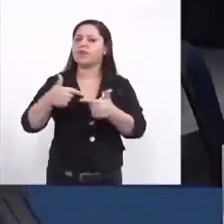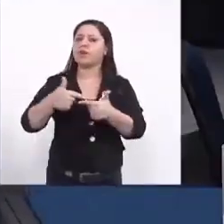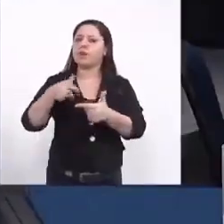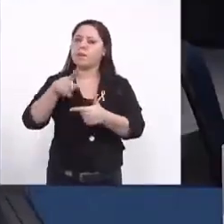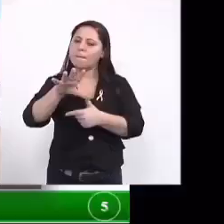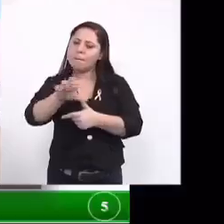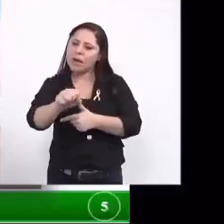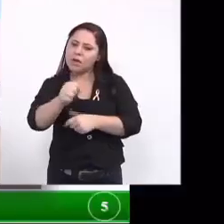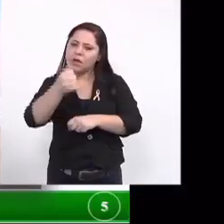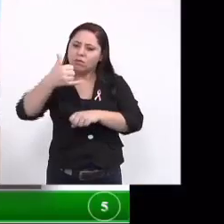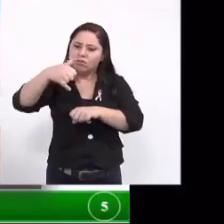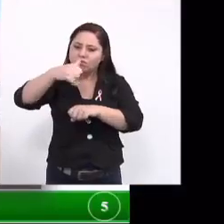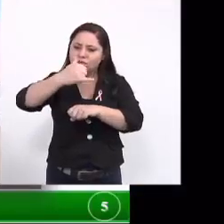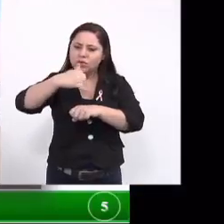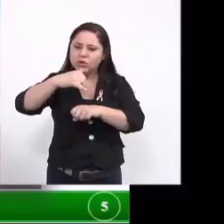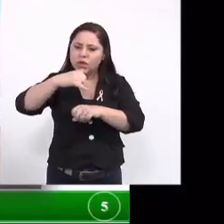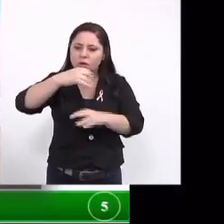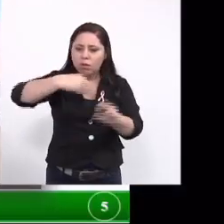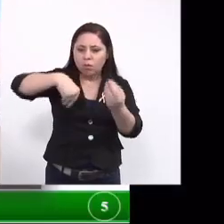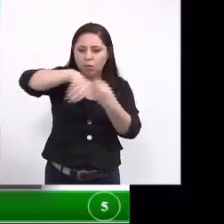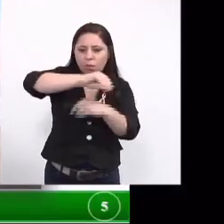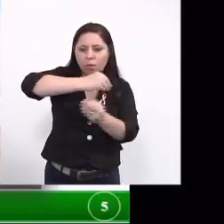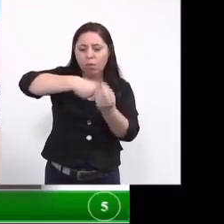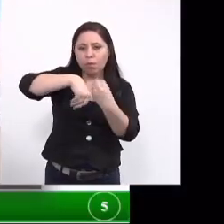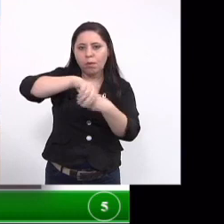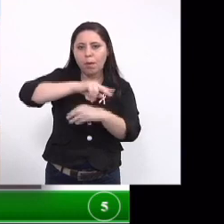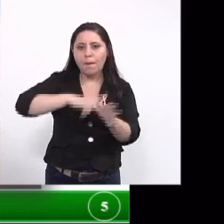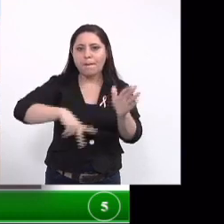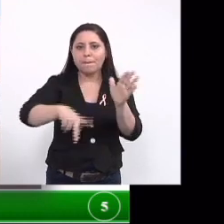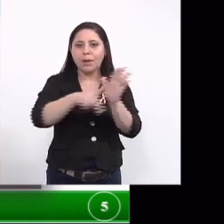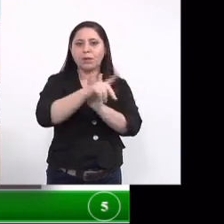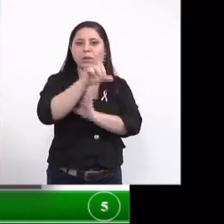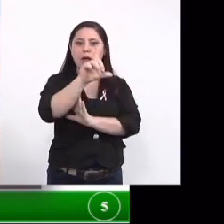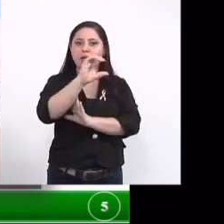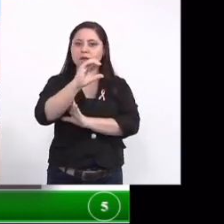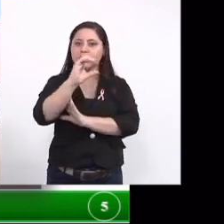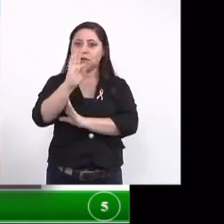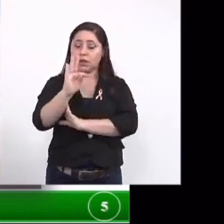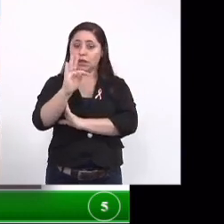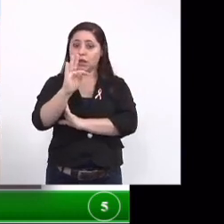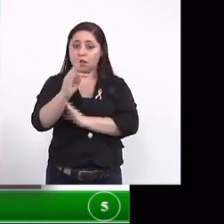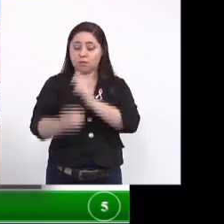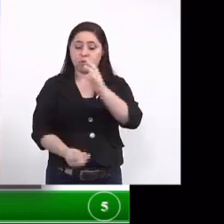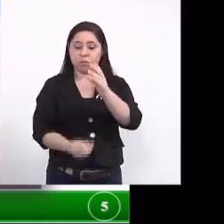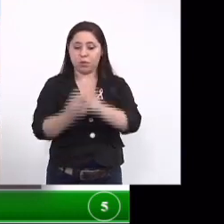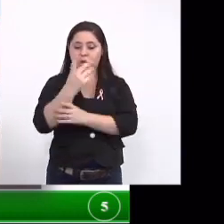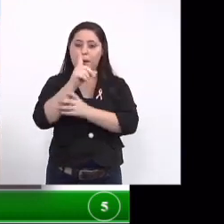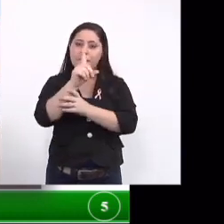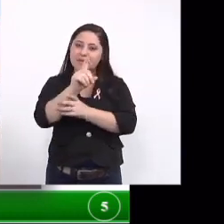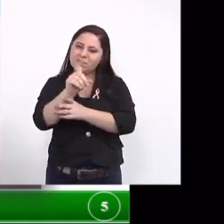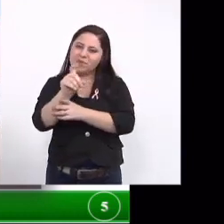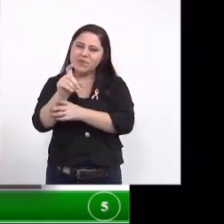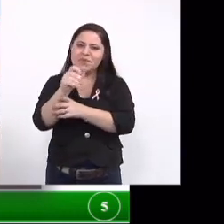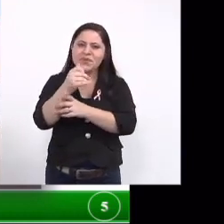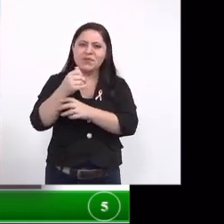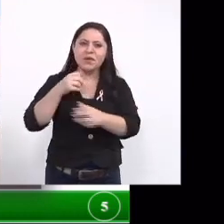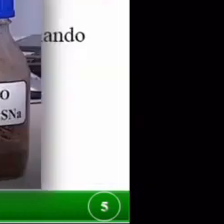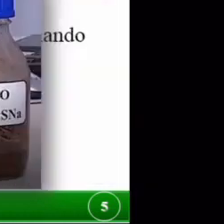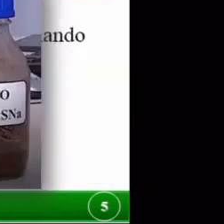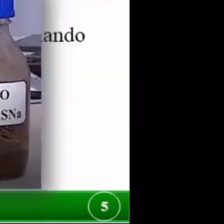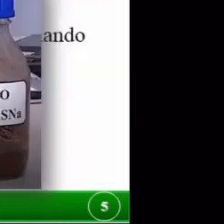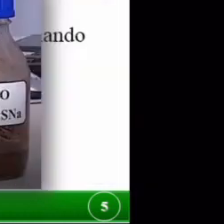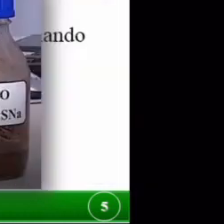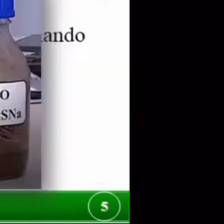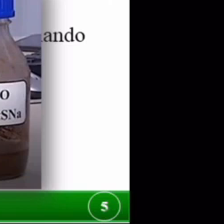produto e misturamos com o produto original que é o próprio LCCT e geramos uma emoção essa emoção ela se tornou